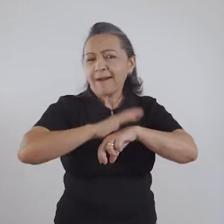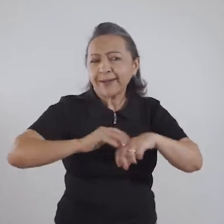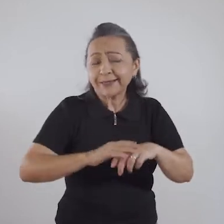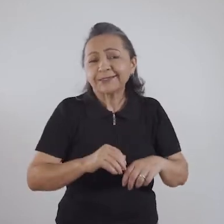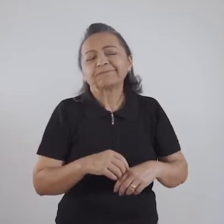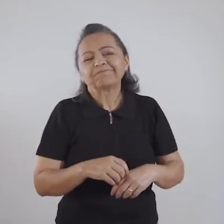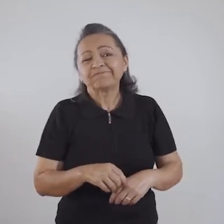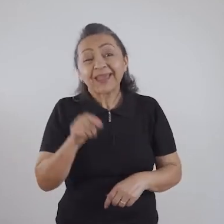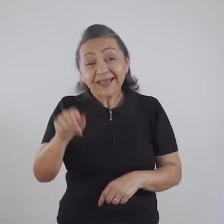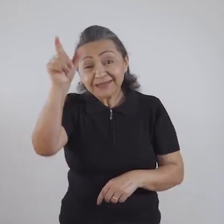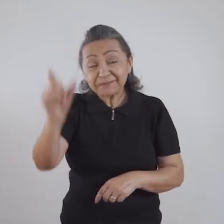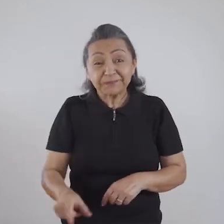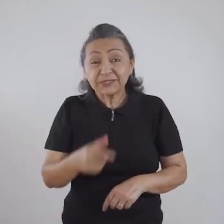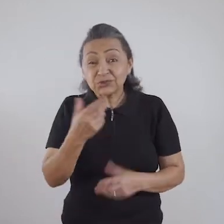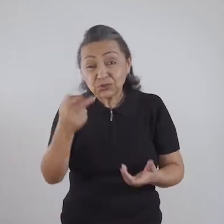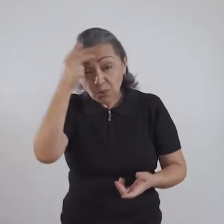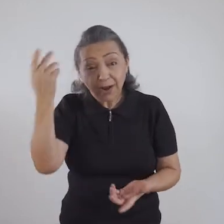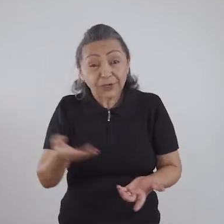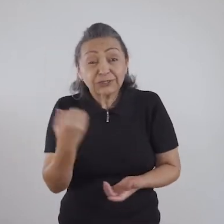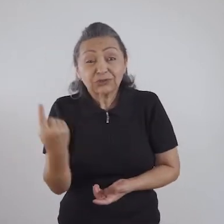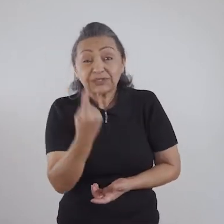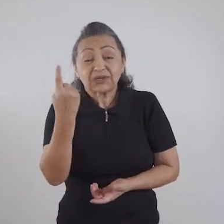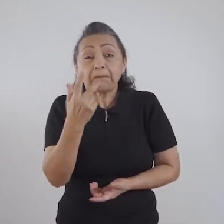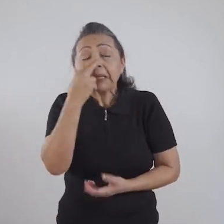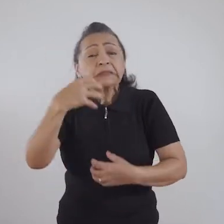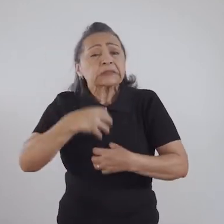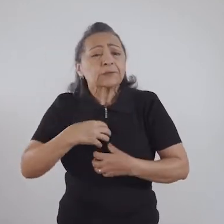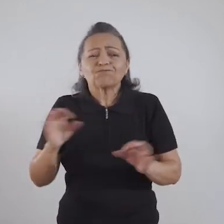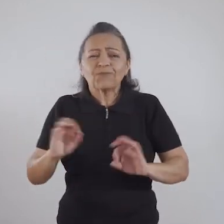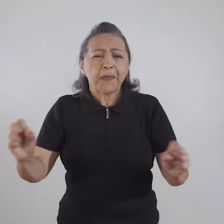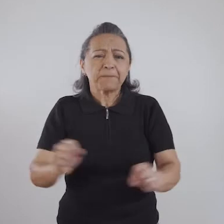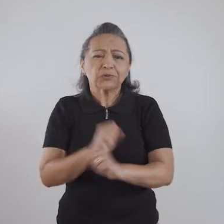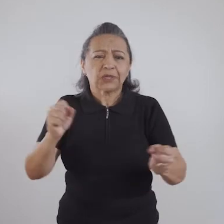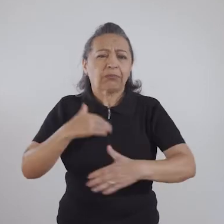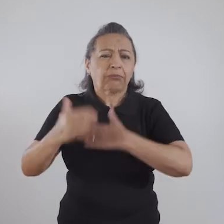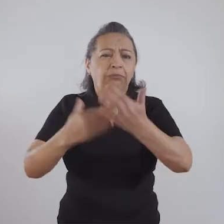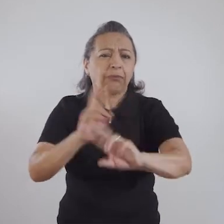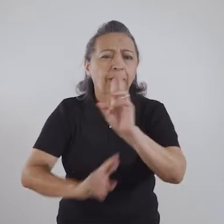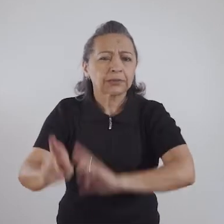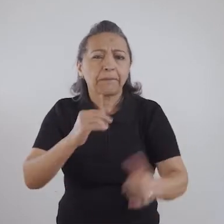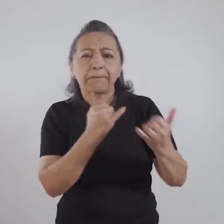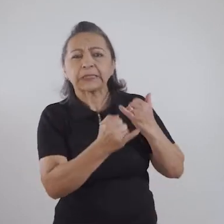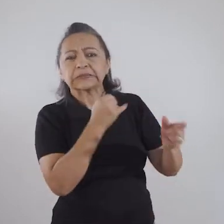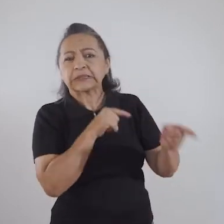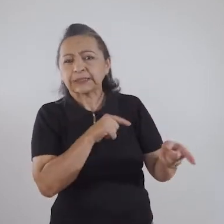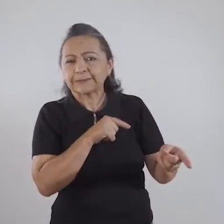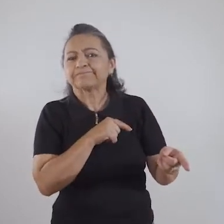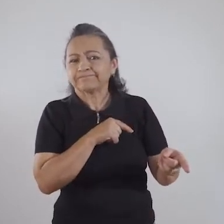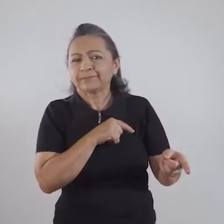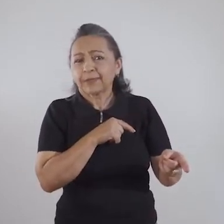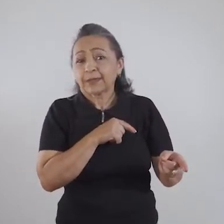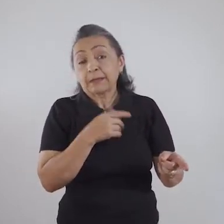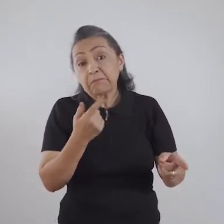acreditam não poder mais reconstruir relações semelhantes na